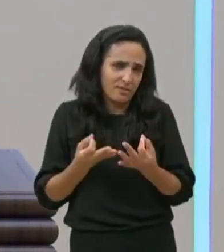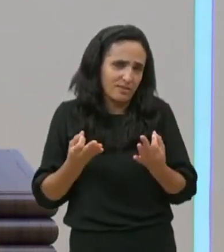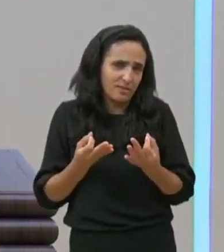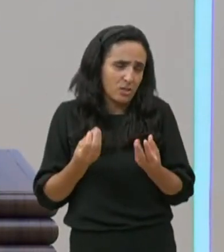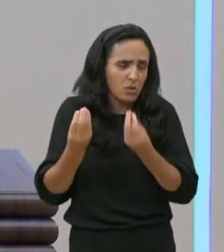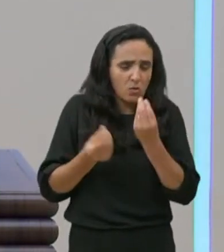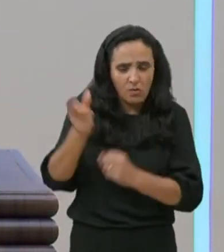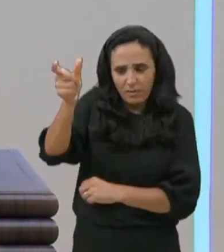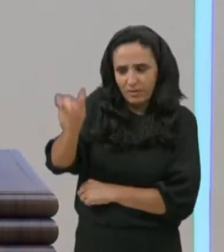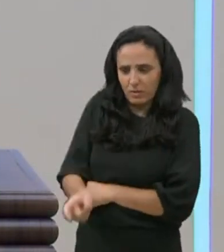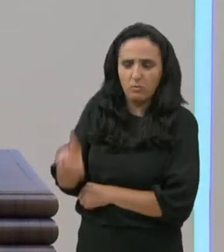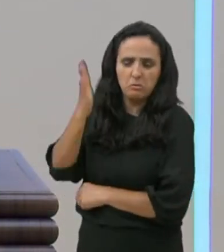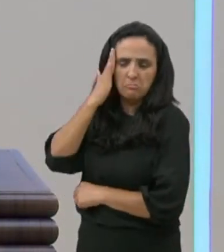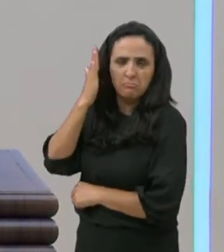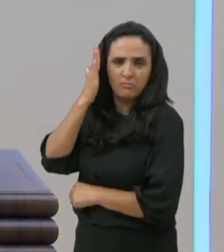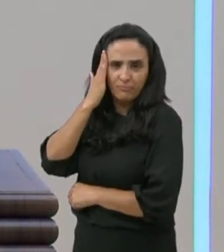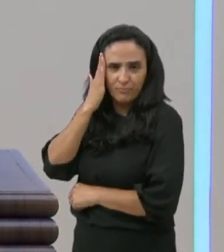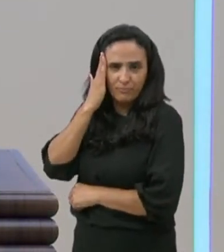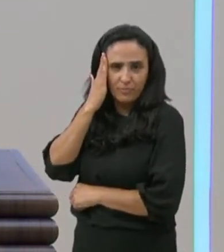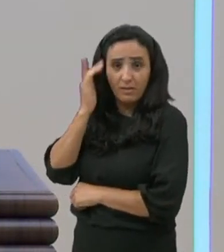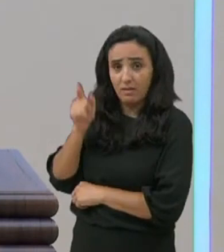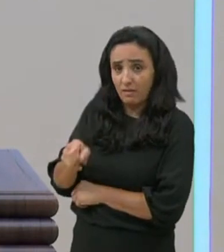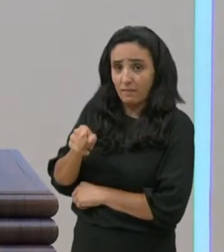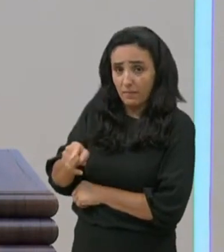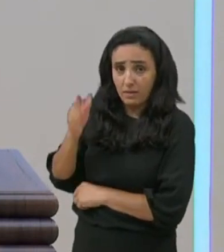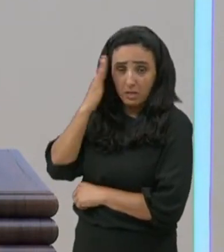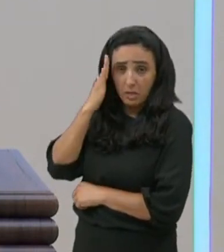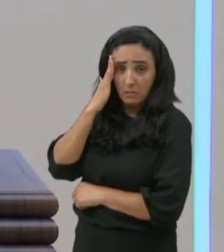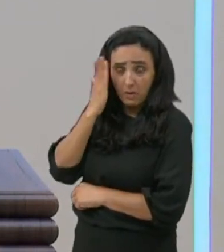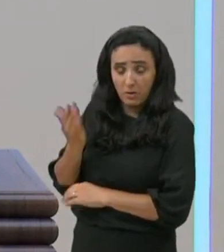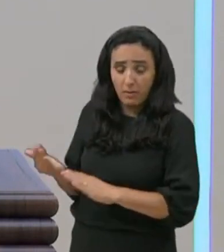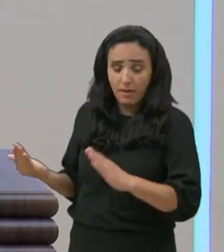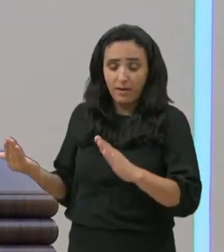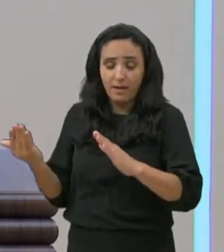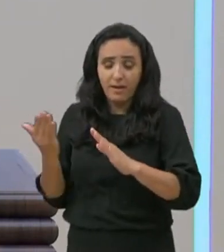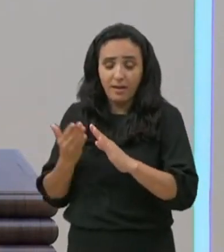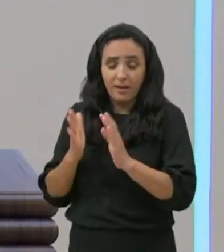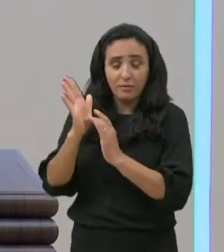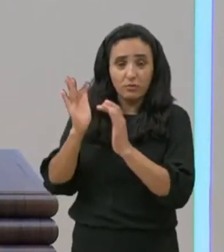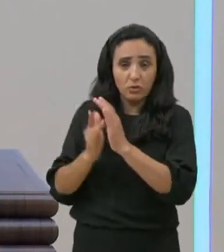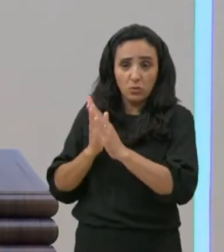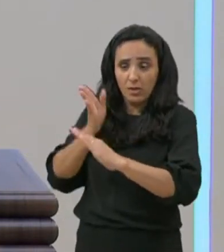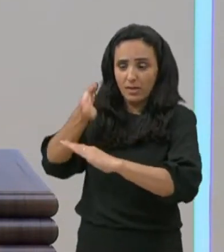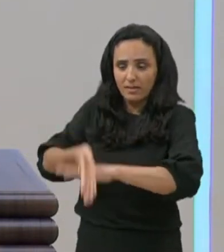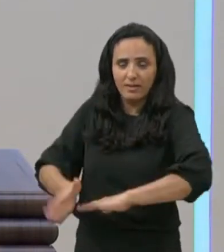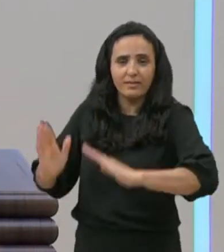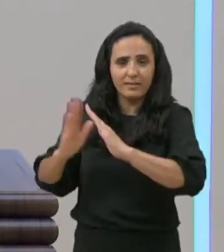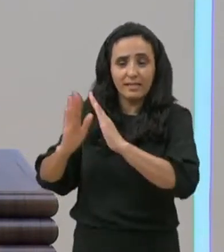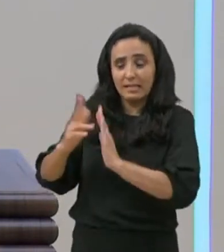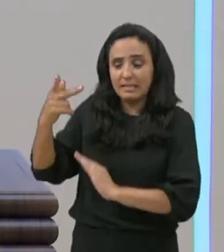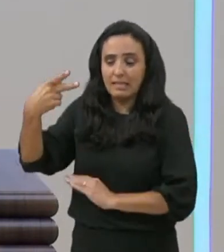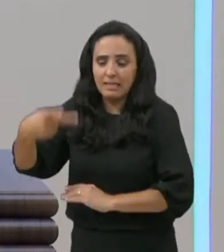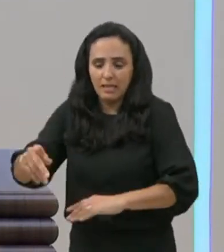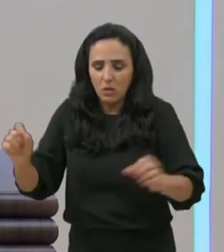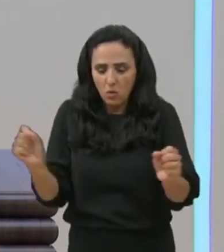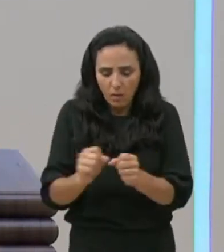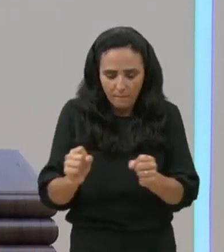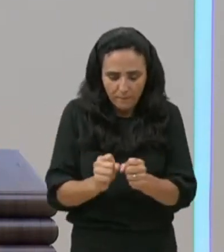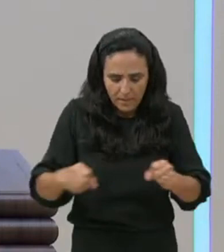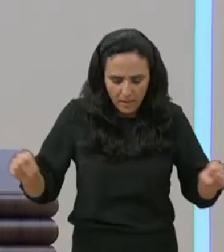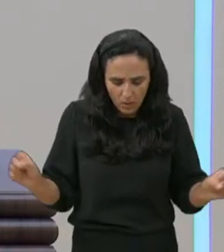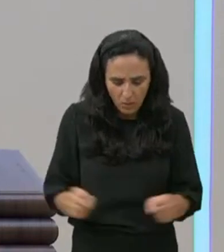aquele homem, que para Jesus, entrar na casa dele, não seria suficiente, para que o milagre, acontecesse,